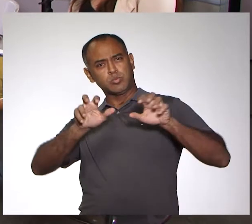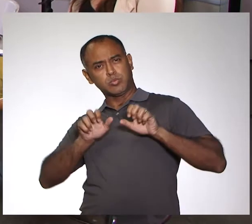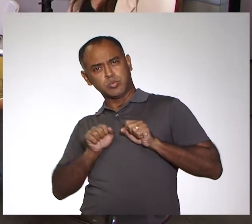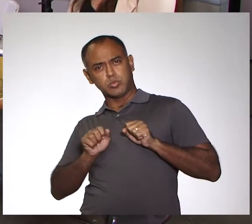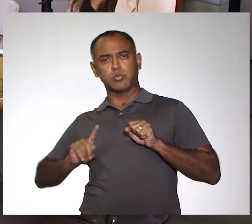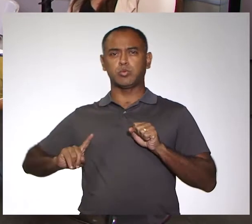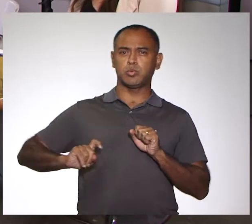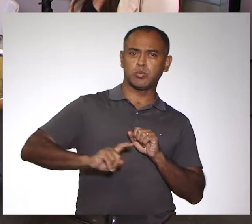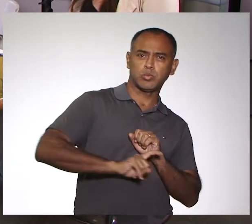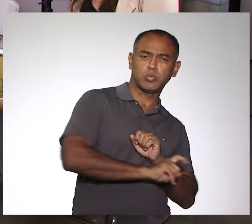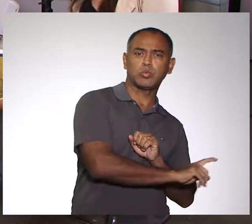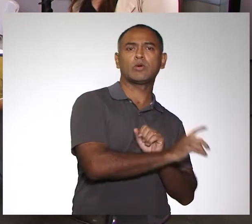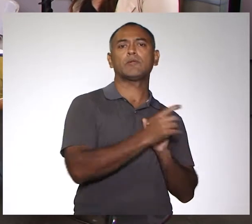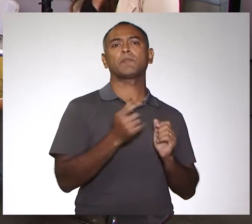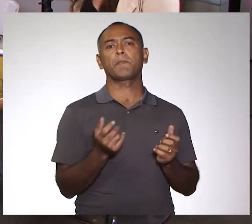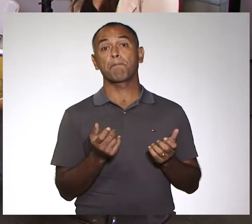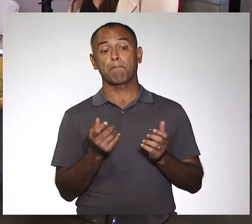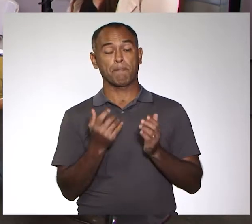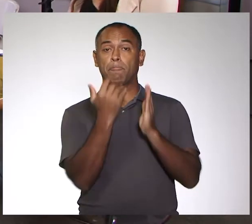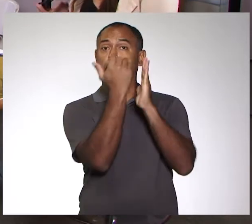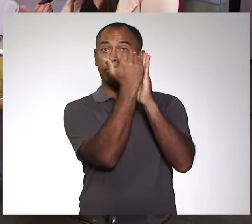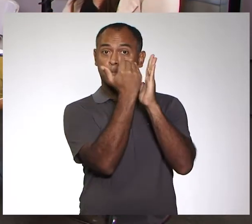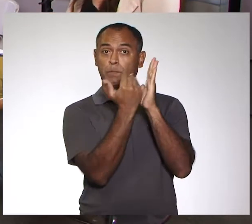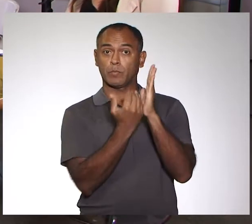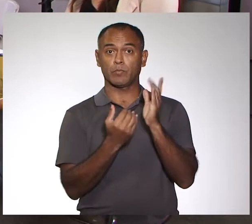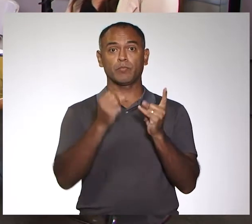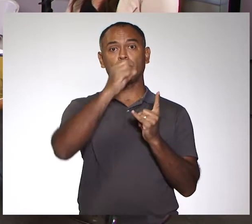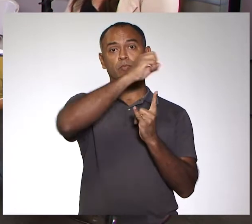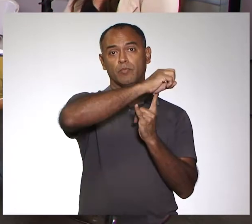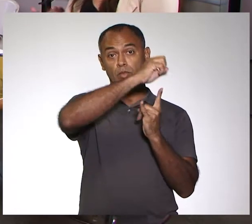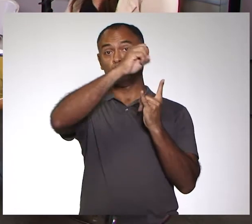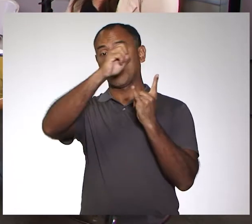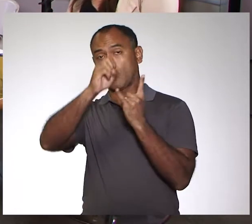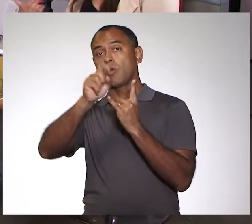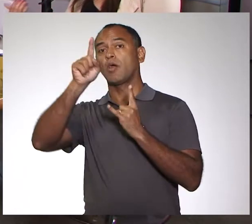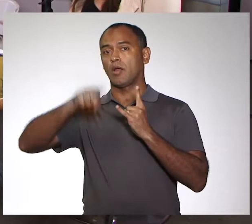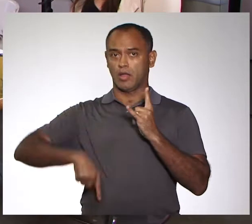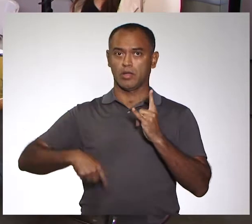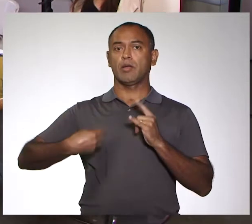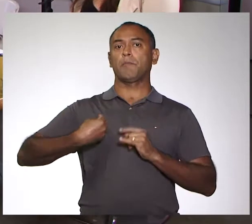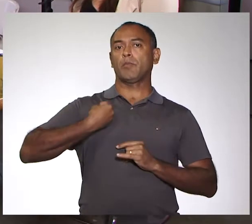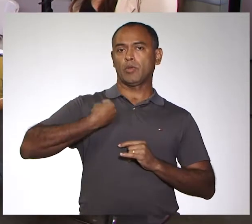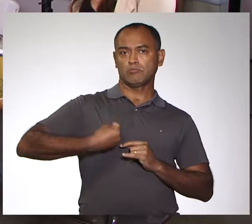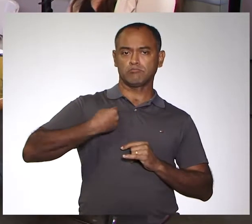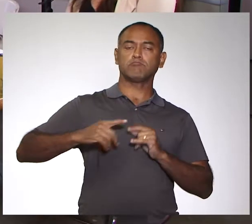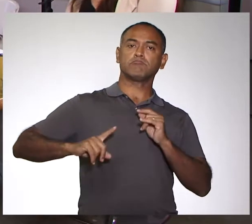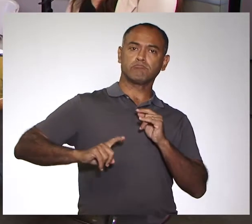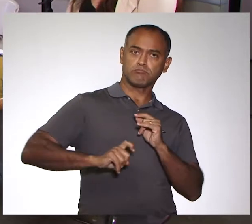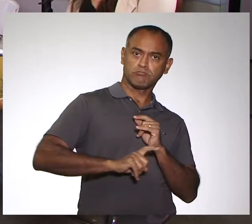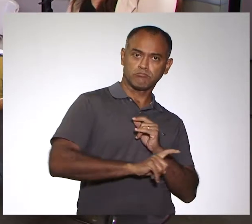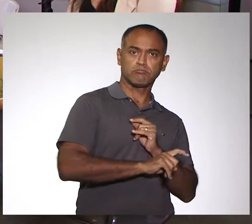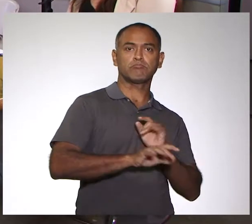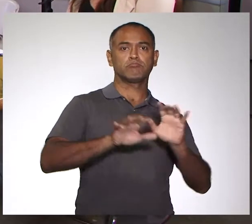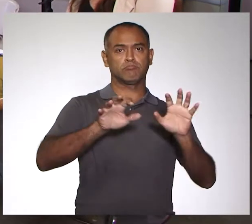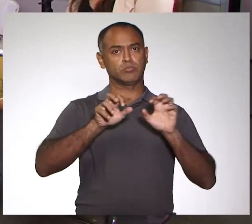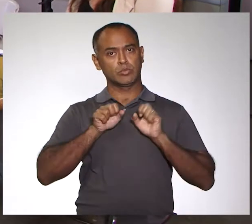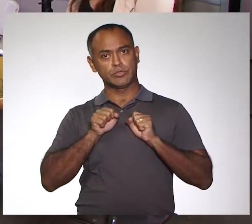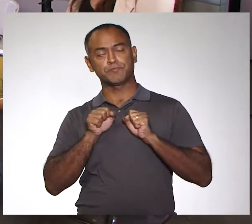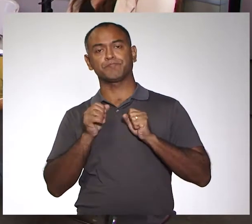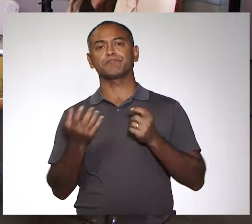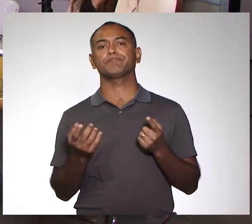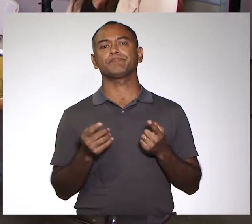infecciosas parasitárias, que é o caso, porque o programa da Fiocruz é em biologia parasitária. Então, tivemos